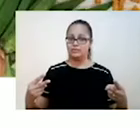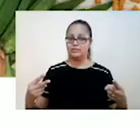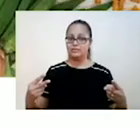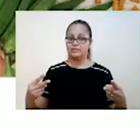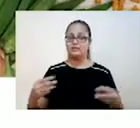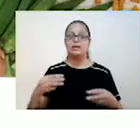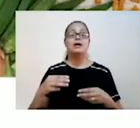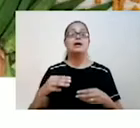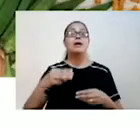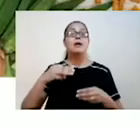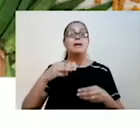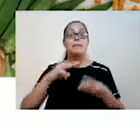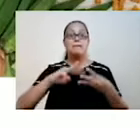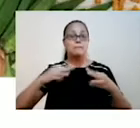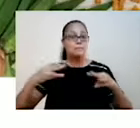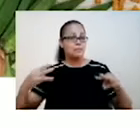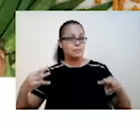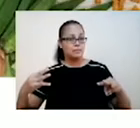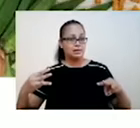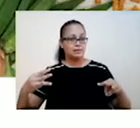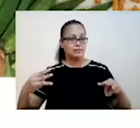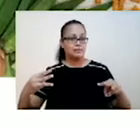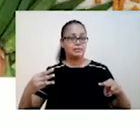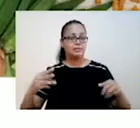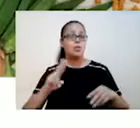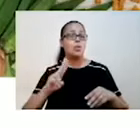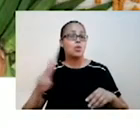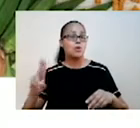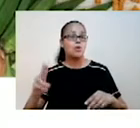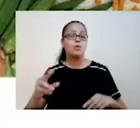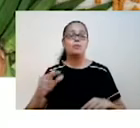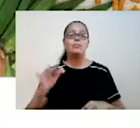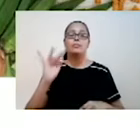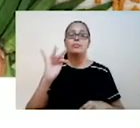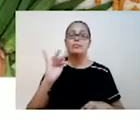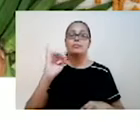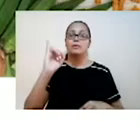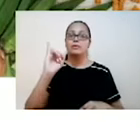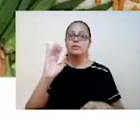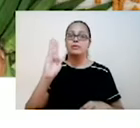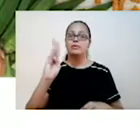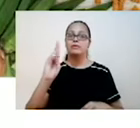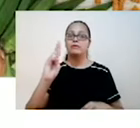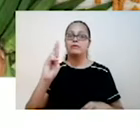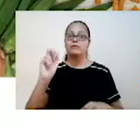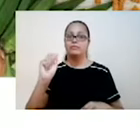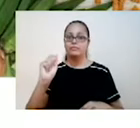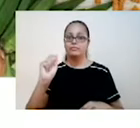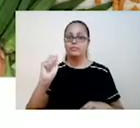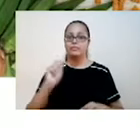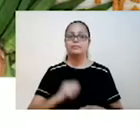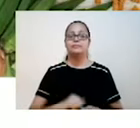Fiber, que é a fibra. We do need fiber. Nós realmente precisamos de fibras. So, we're good with me.